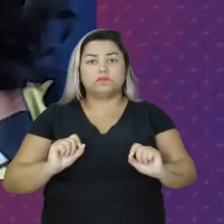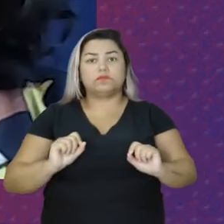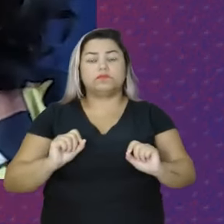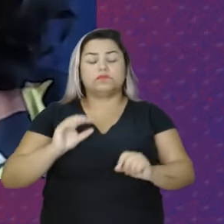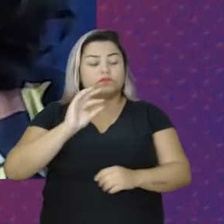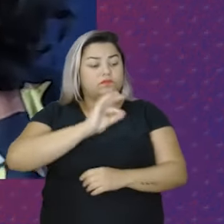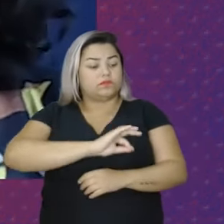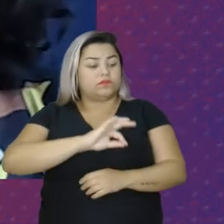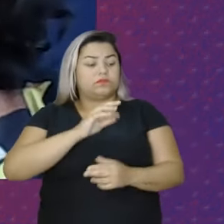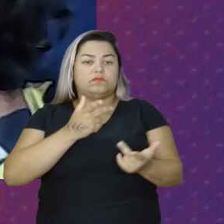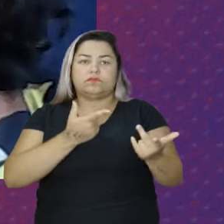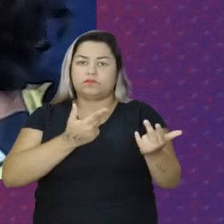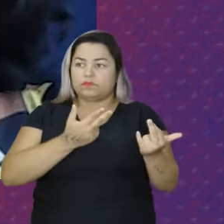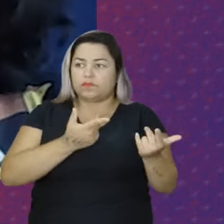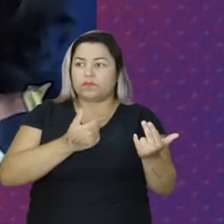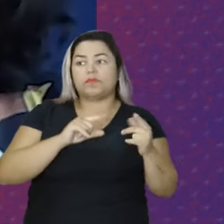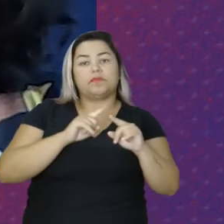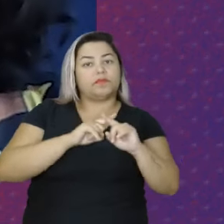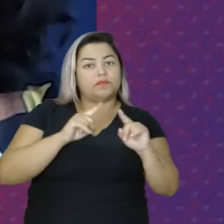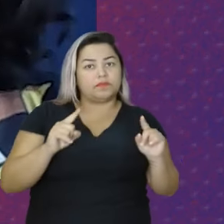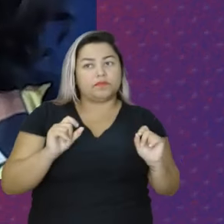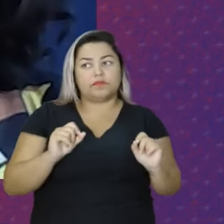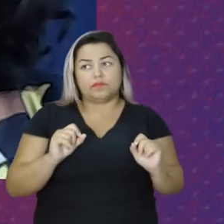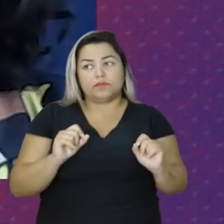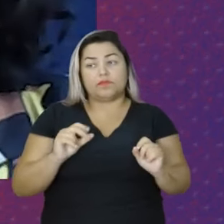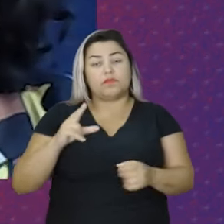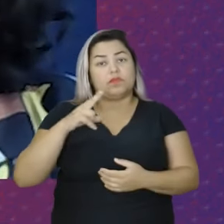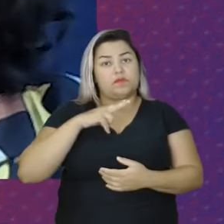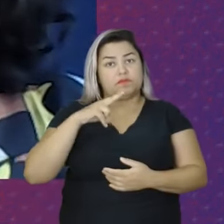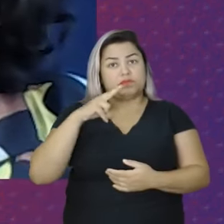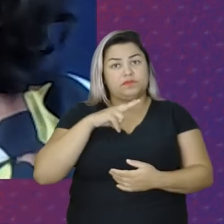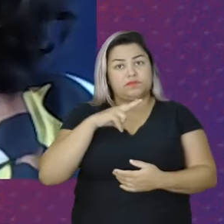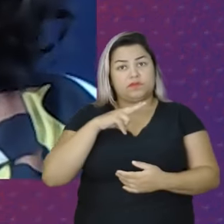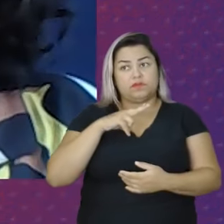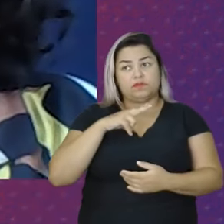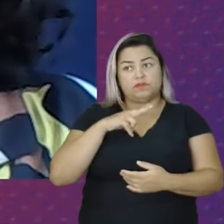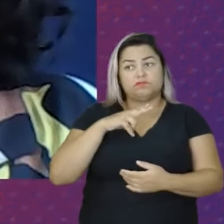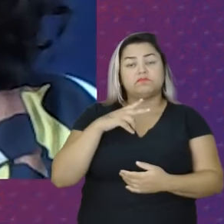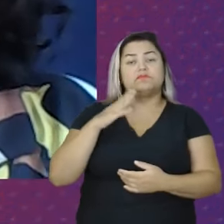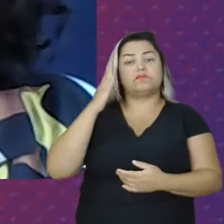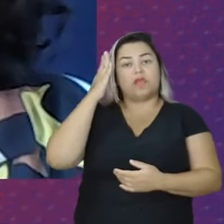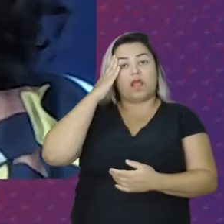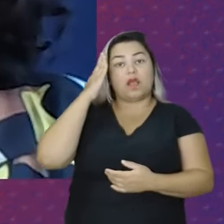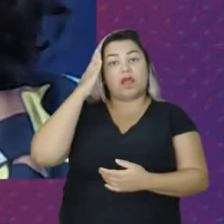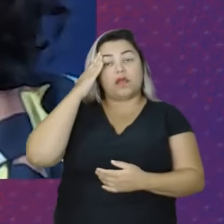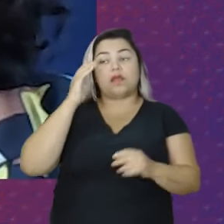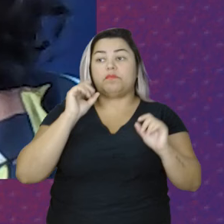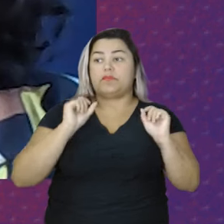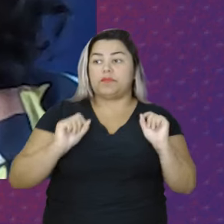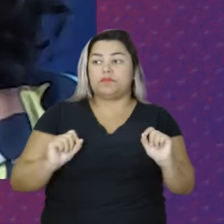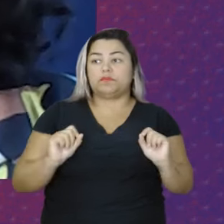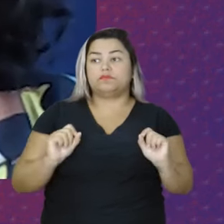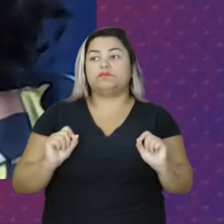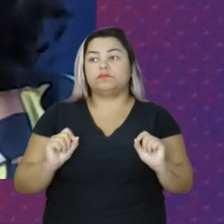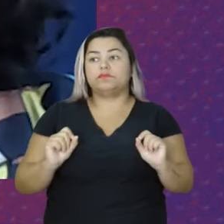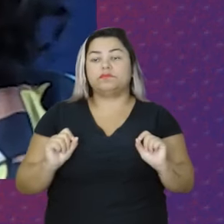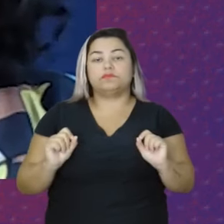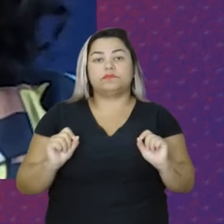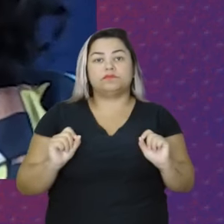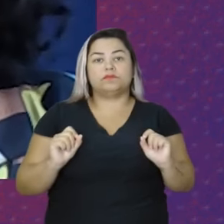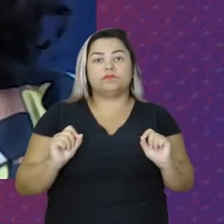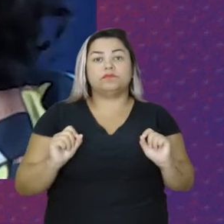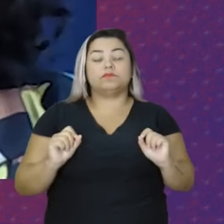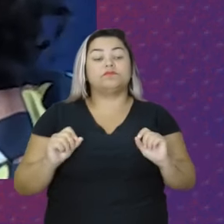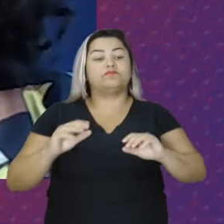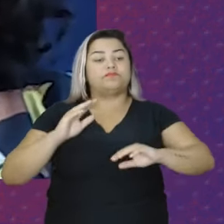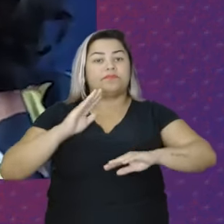salários São iguais Mas na iniciativa privada Nós sabemos Que principalmente Nos